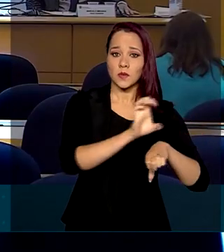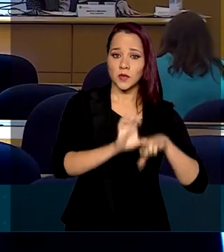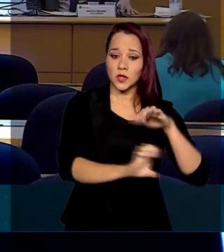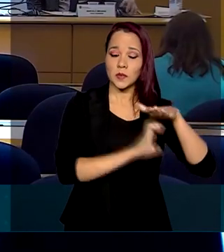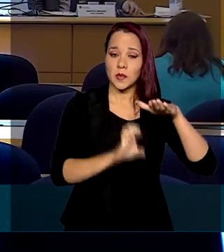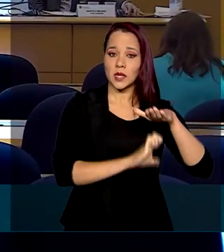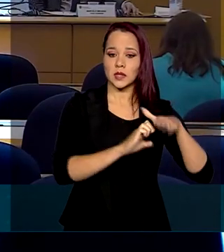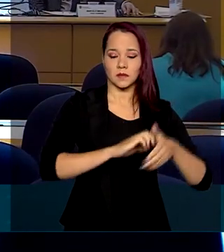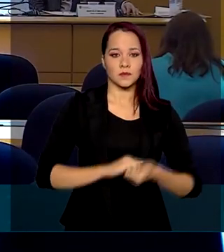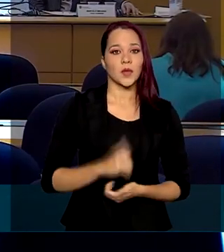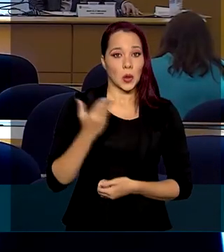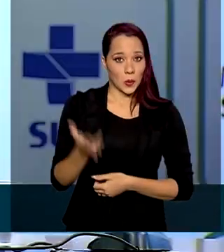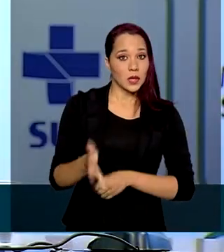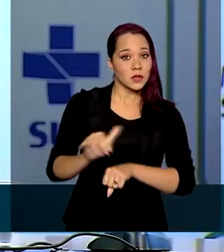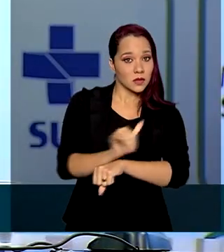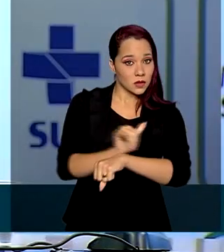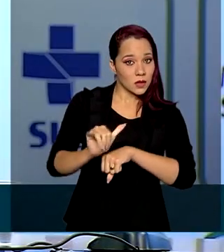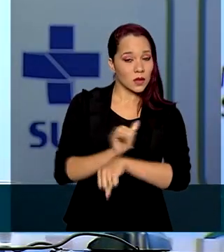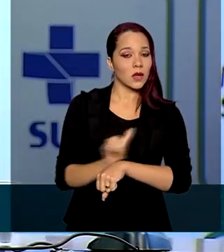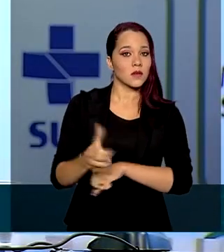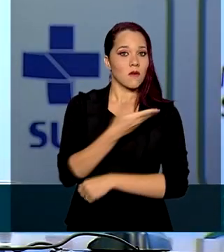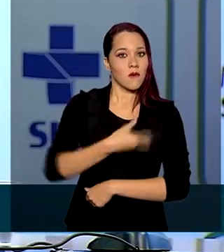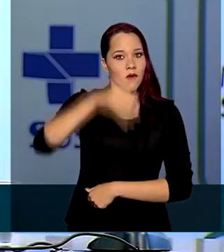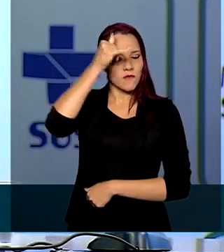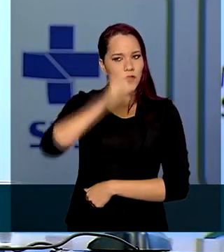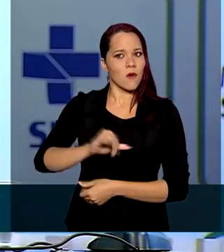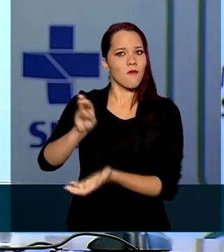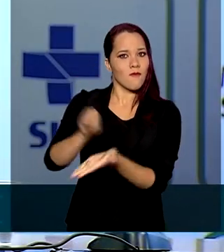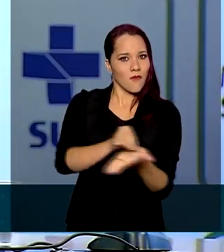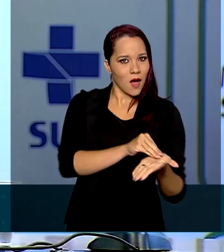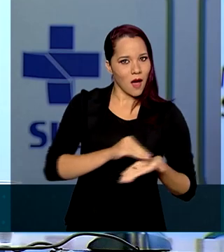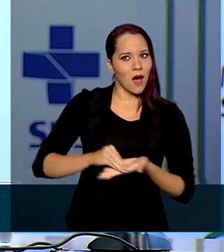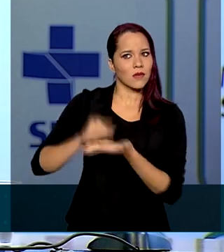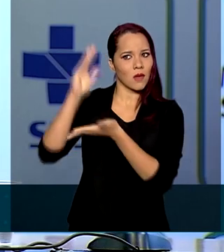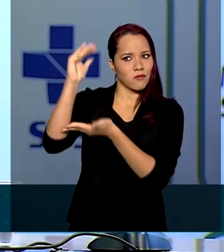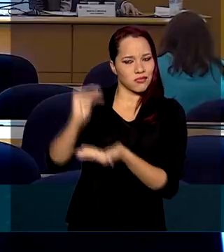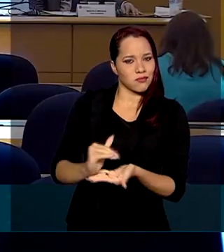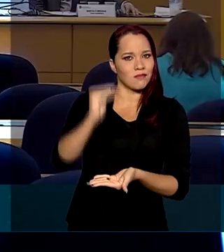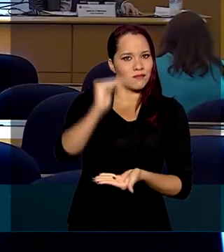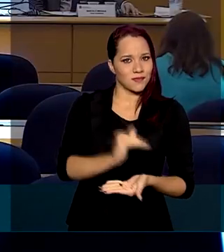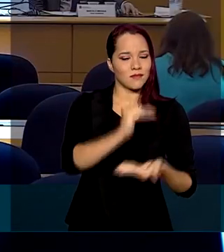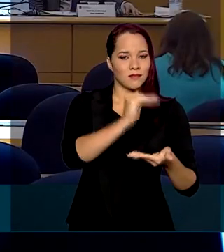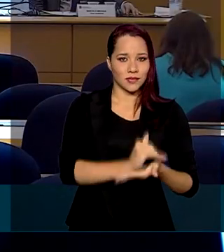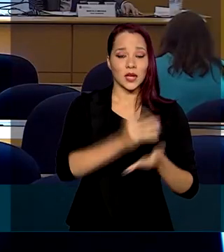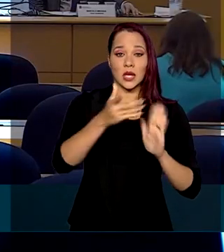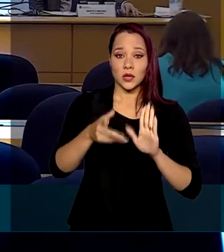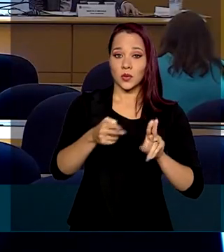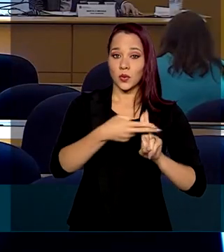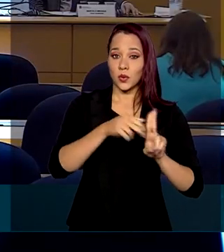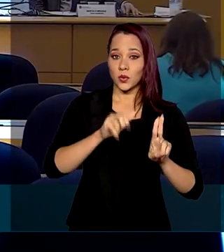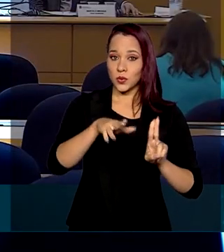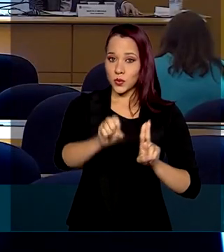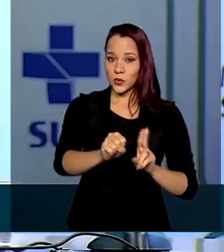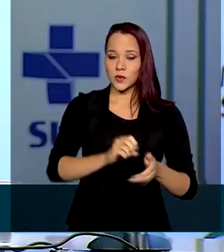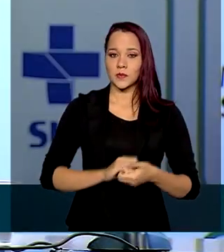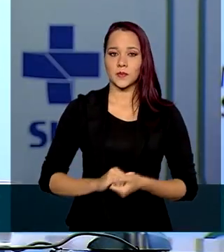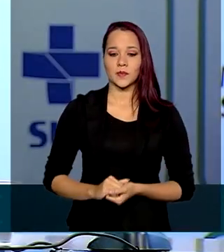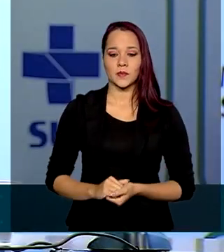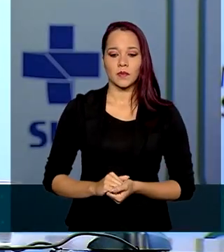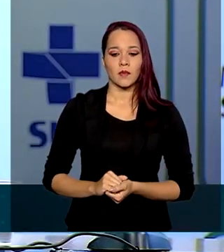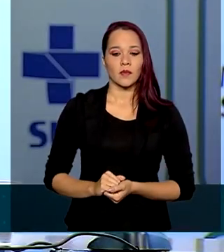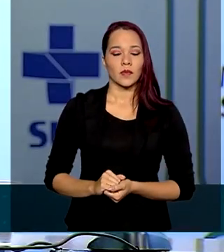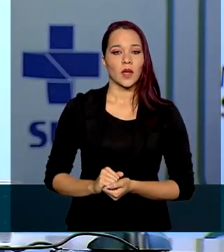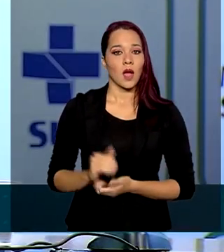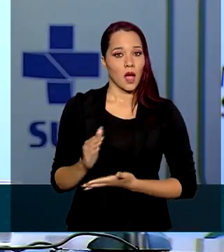estas ações, o governo evitou o desabastecimento prolongado no Sistema Único de Saúde. Às